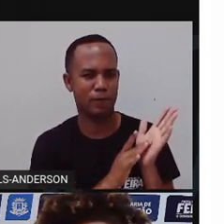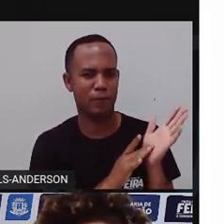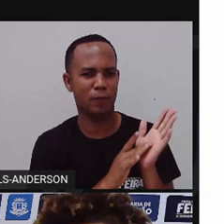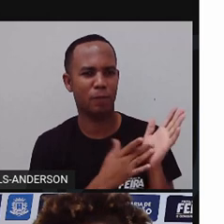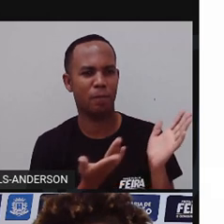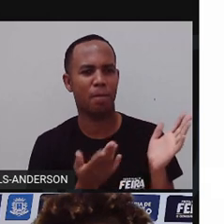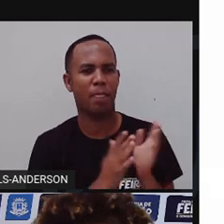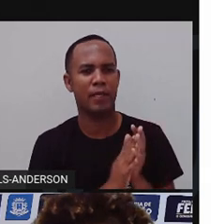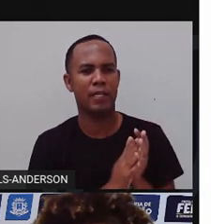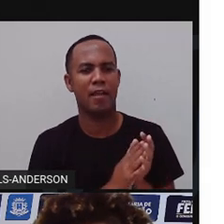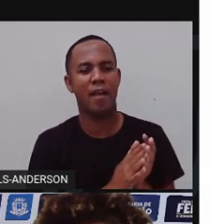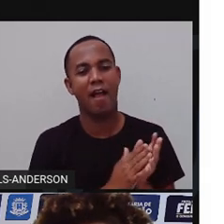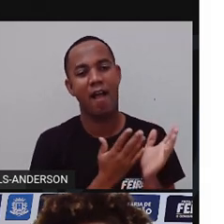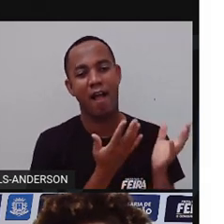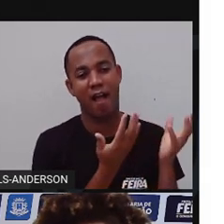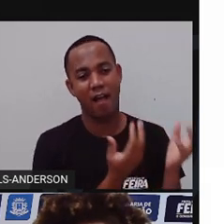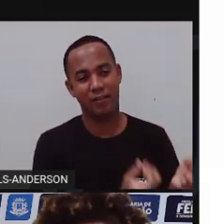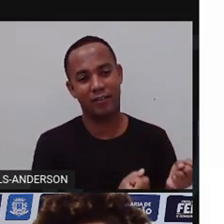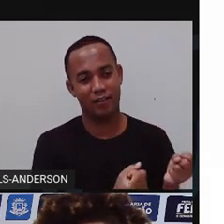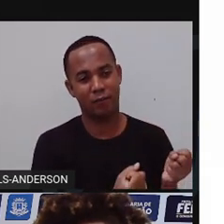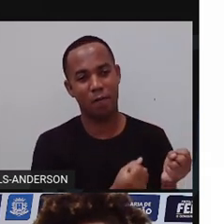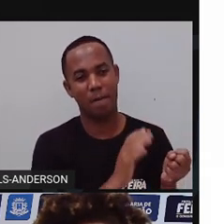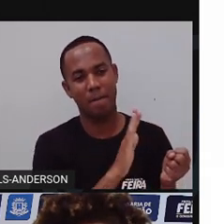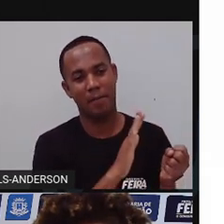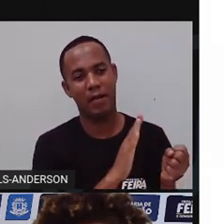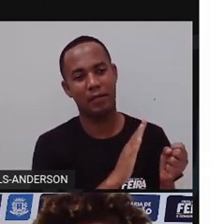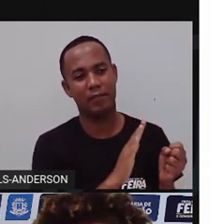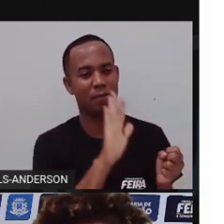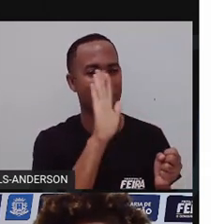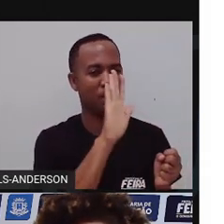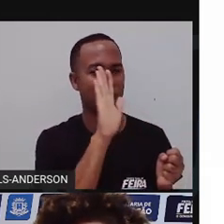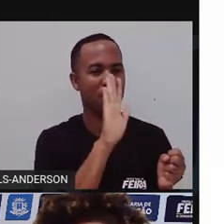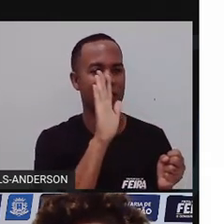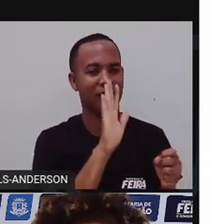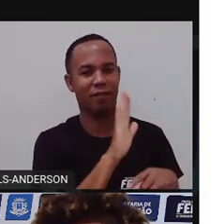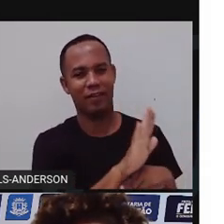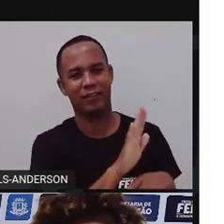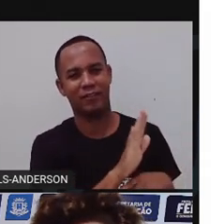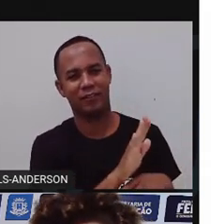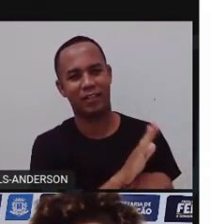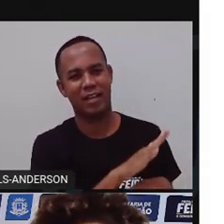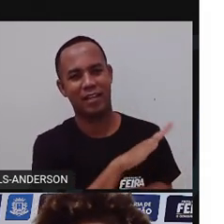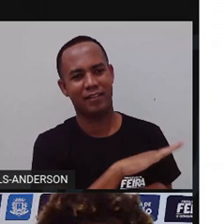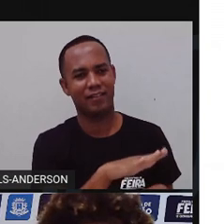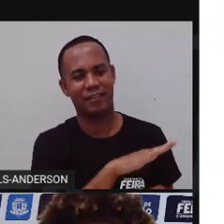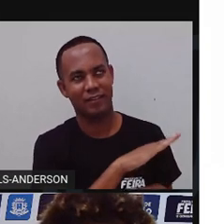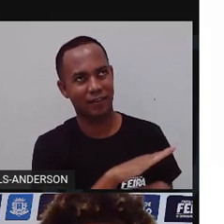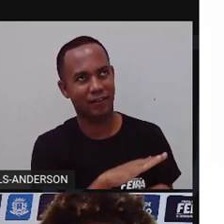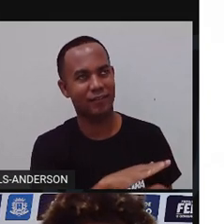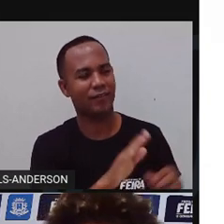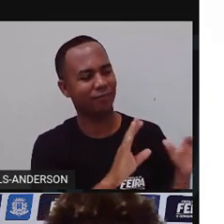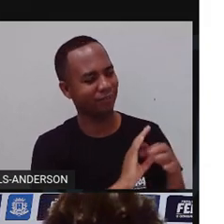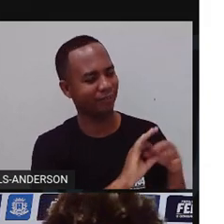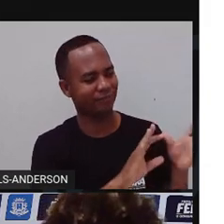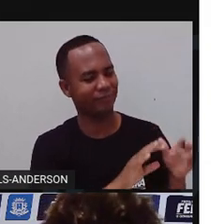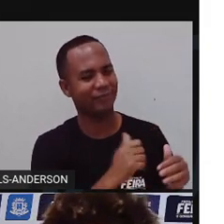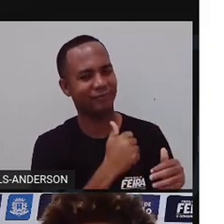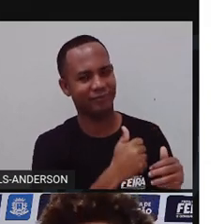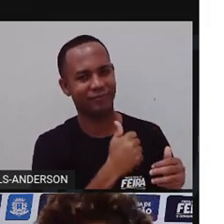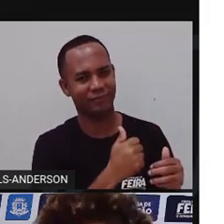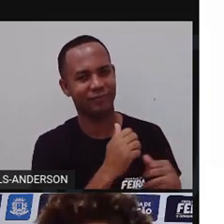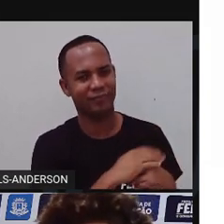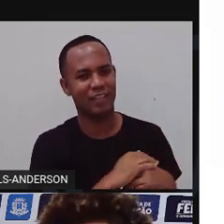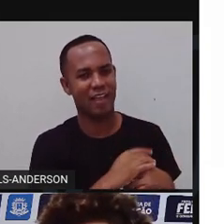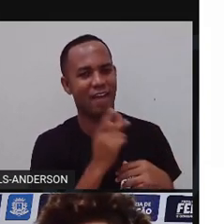aceitar os conselhos e prometesse só fazer boas ações, as crianças largariam do seu pé. Por isso,